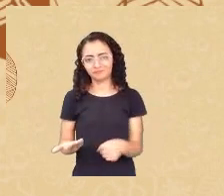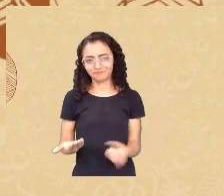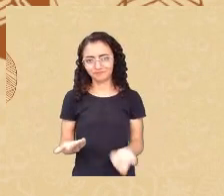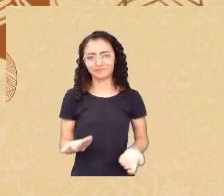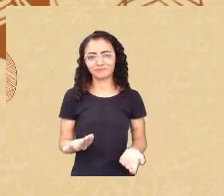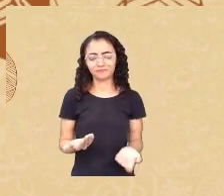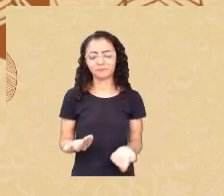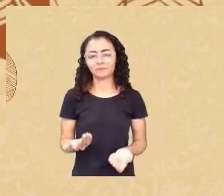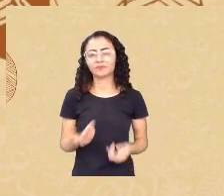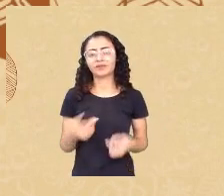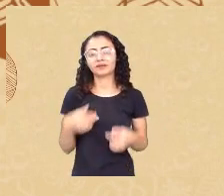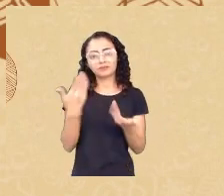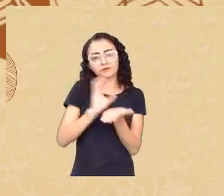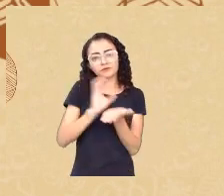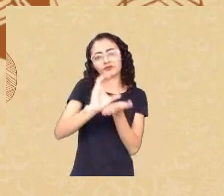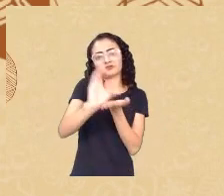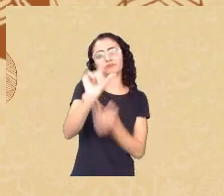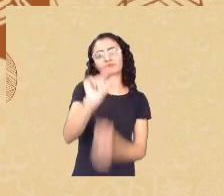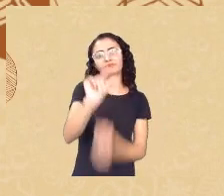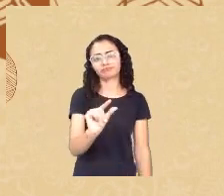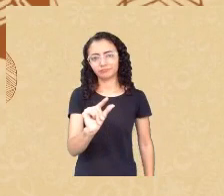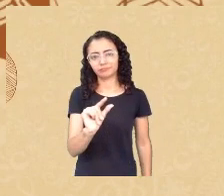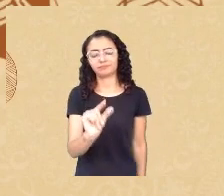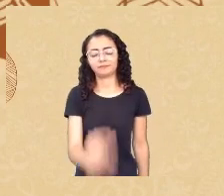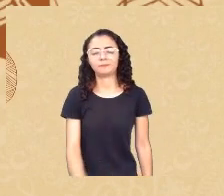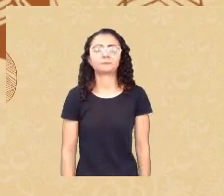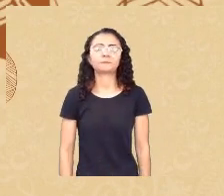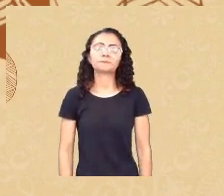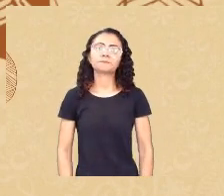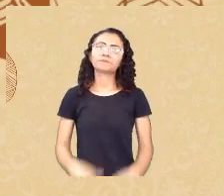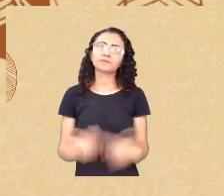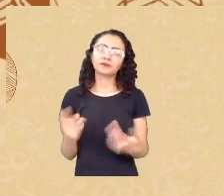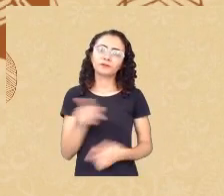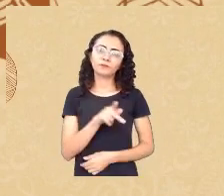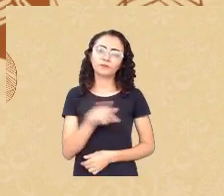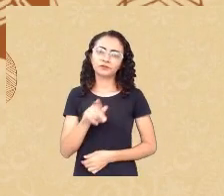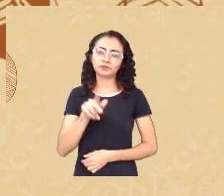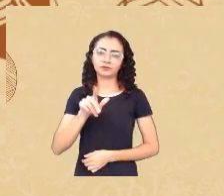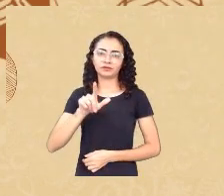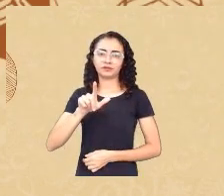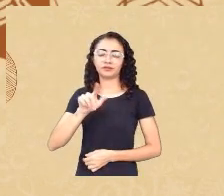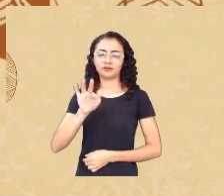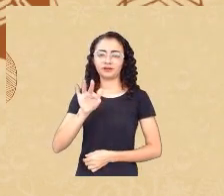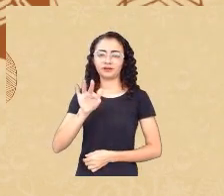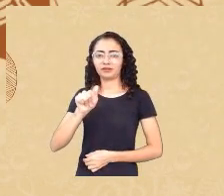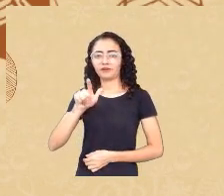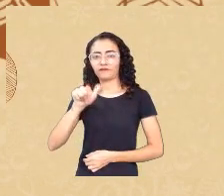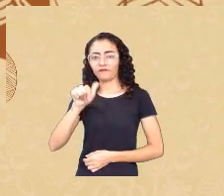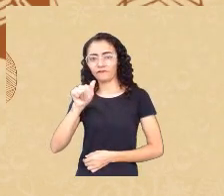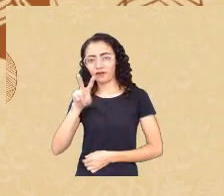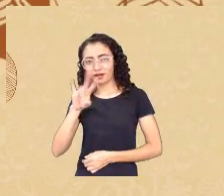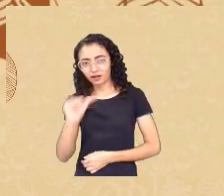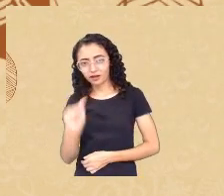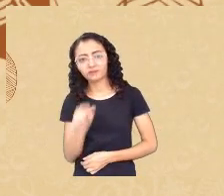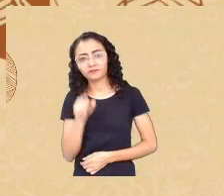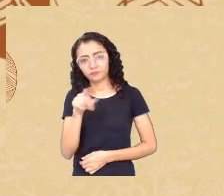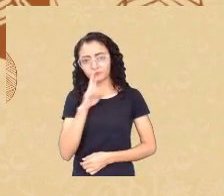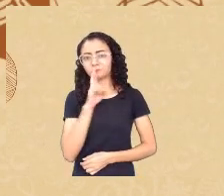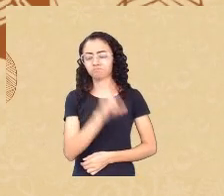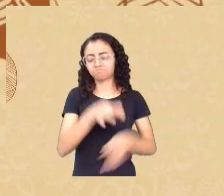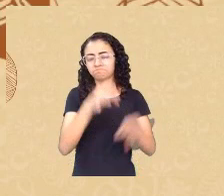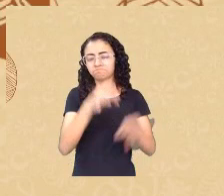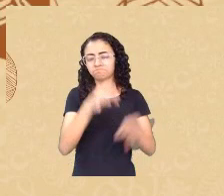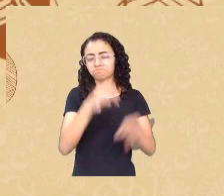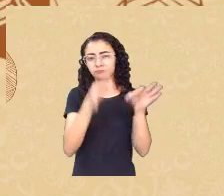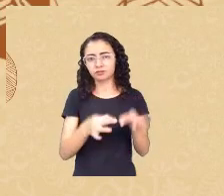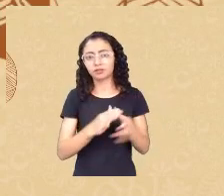pública e Flávia você respondeu as perguntas eu vou te encaminhar daqui a pouco a